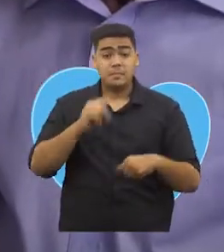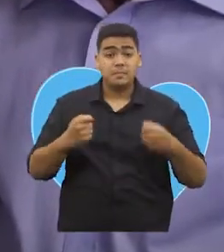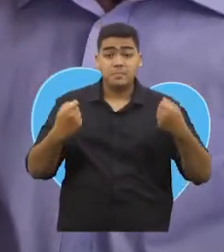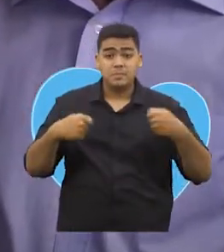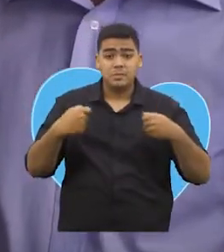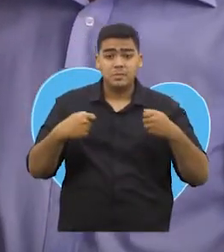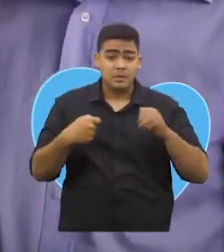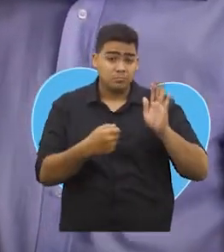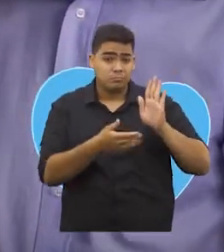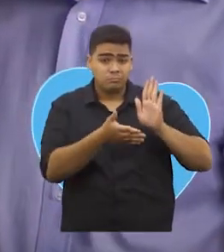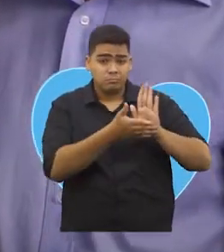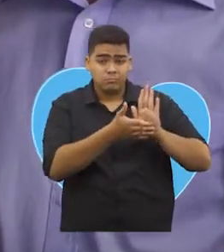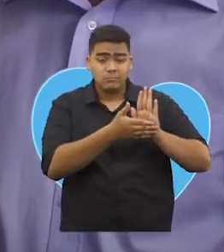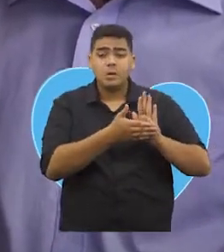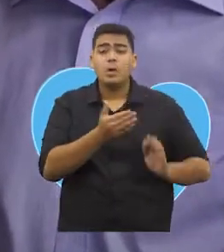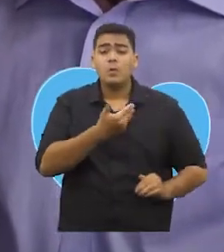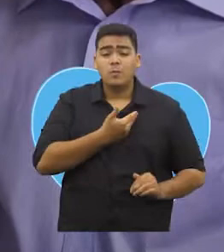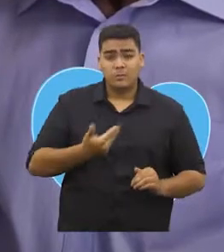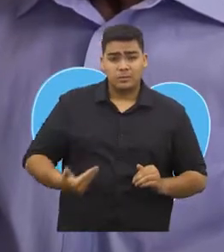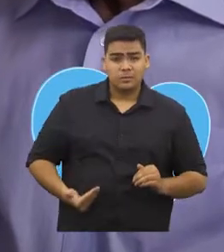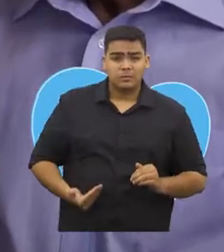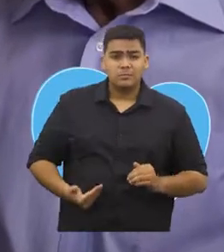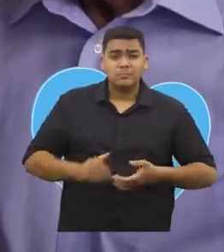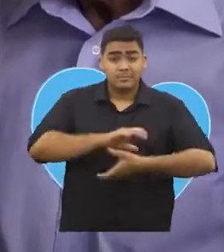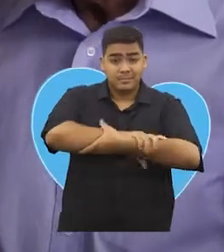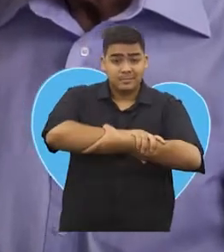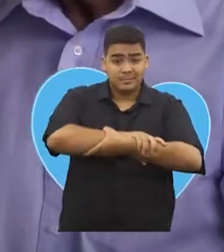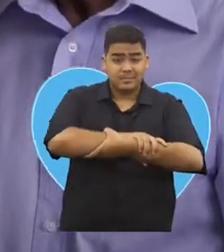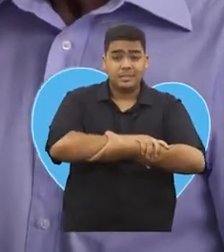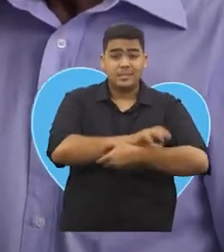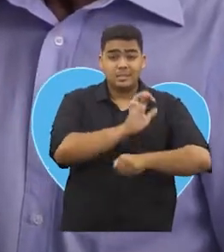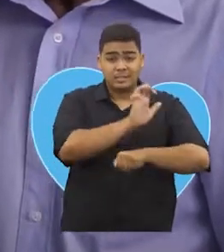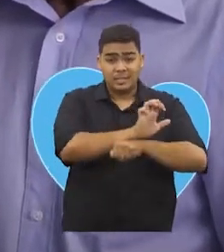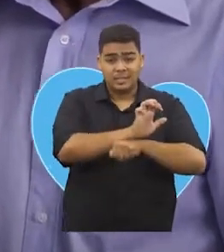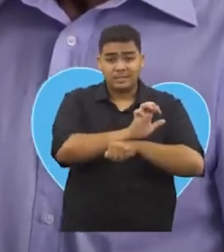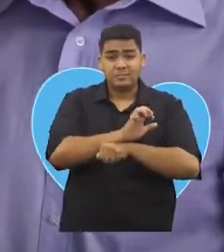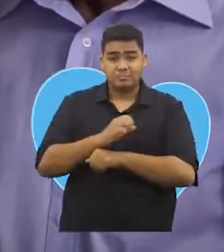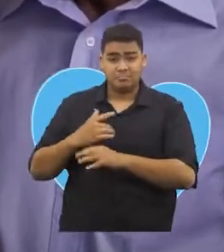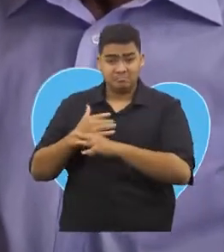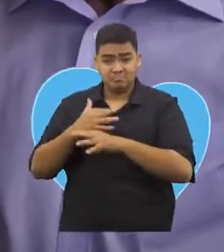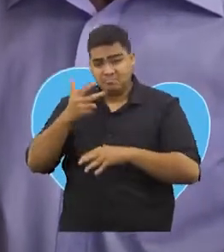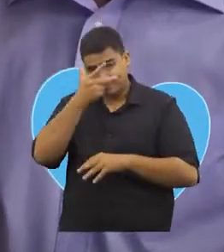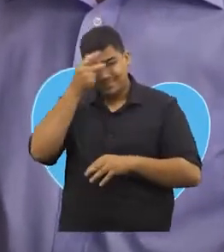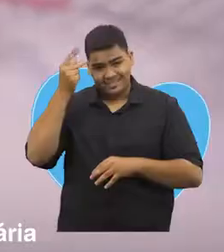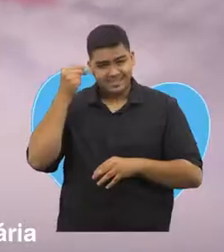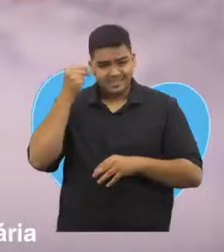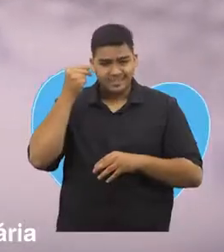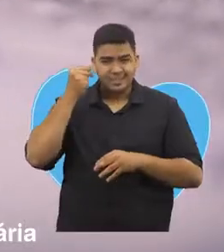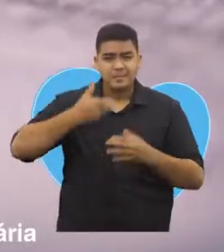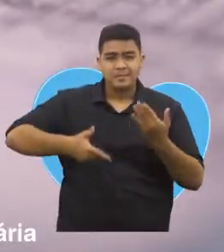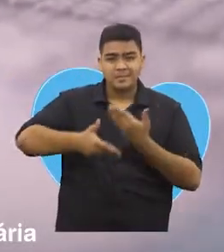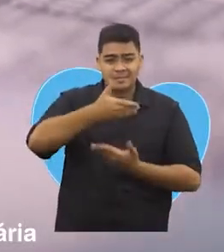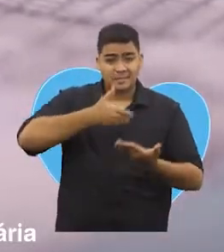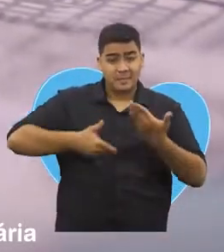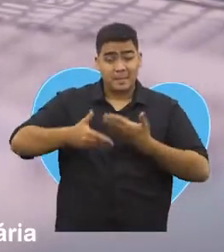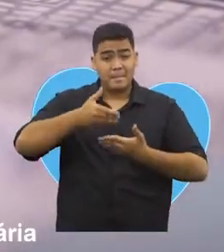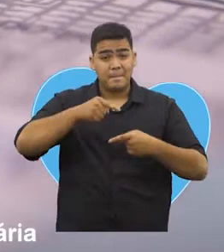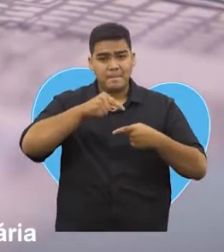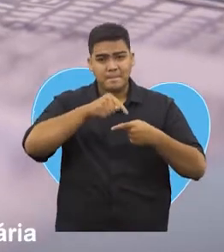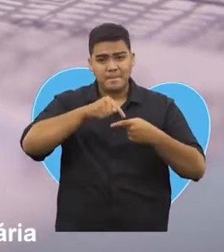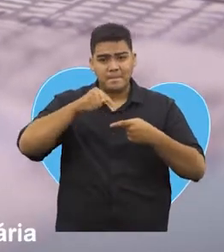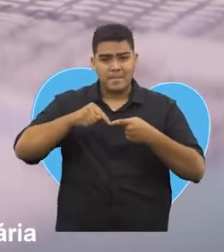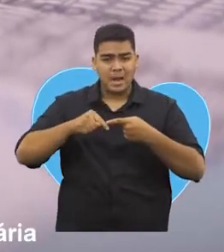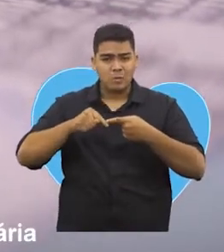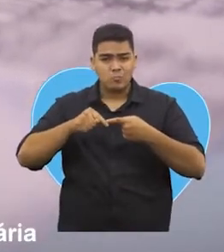tenha num programa de governo, numa parceria Estado-Prefeitura, a ligação Interbairros, como essa que é a